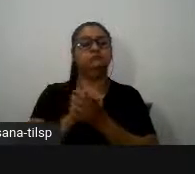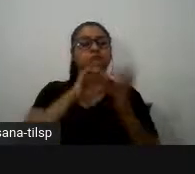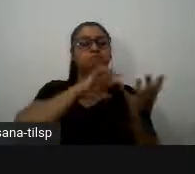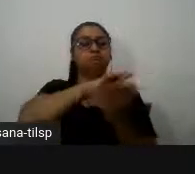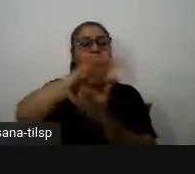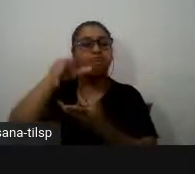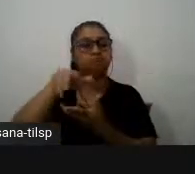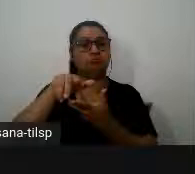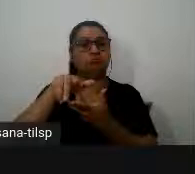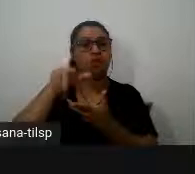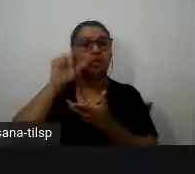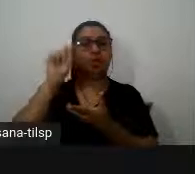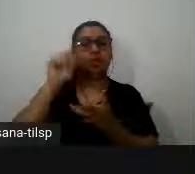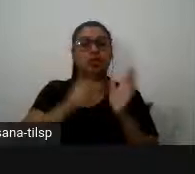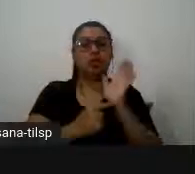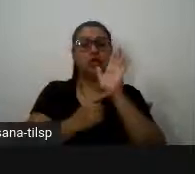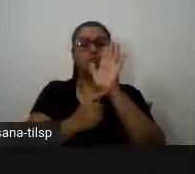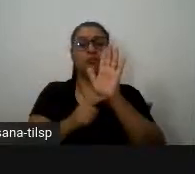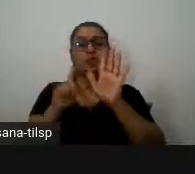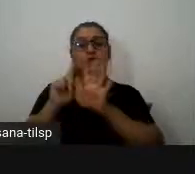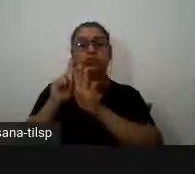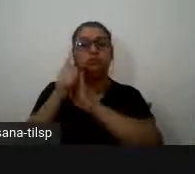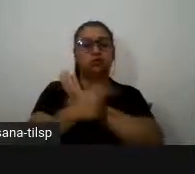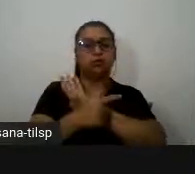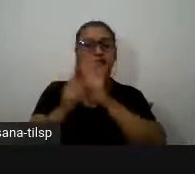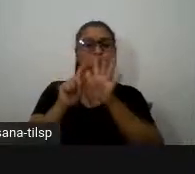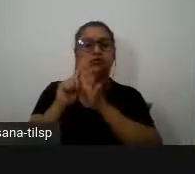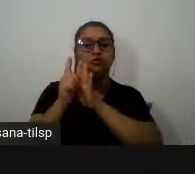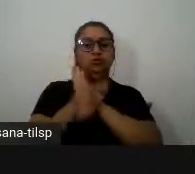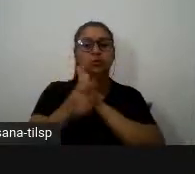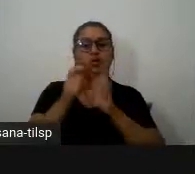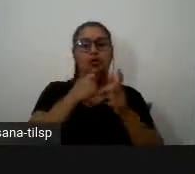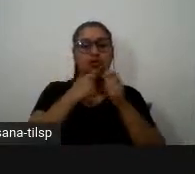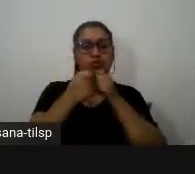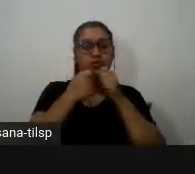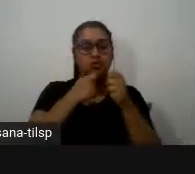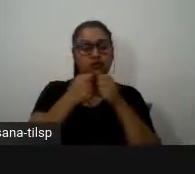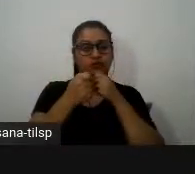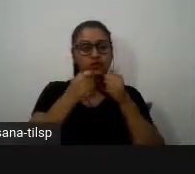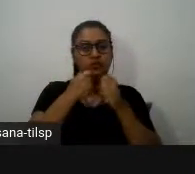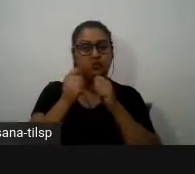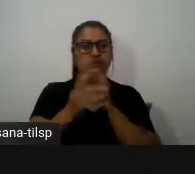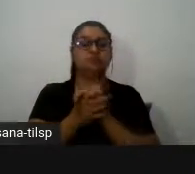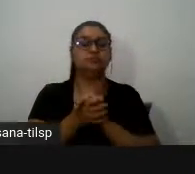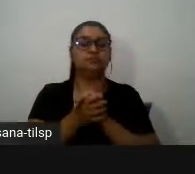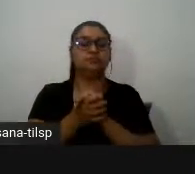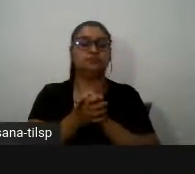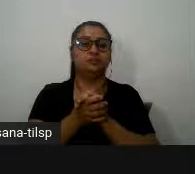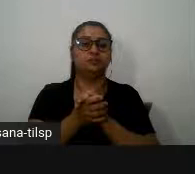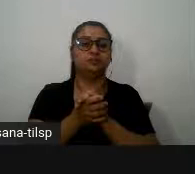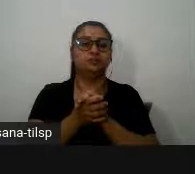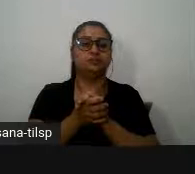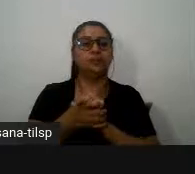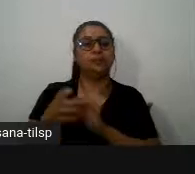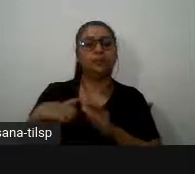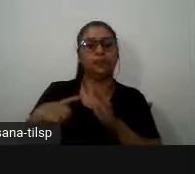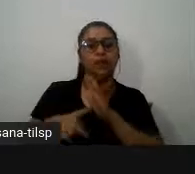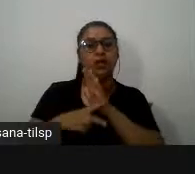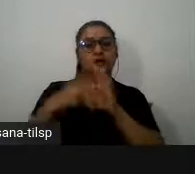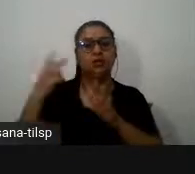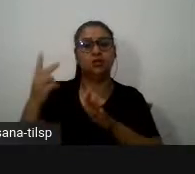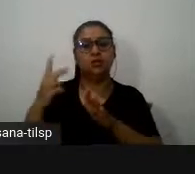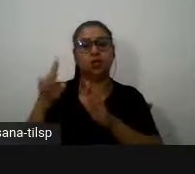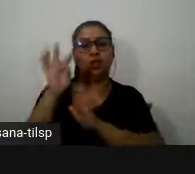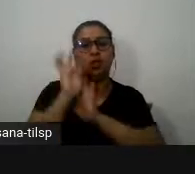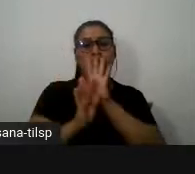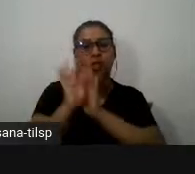género de texto será entrevista é entrevista observando aqui um segundo caso que é um texto no qual nós